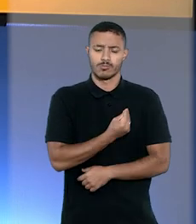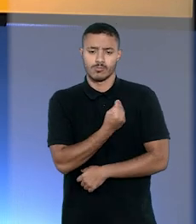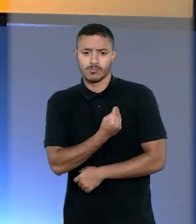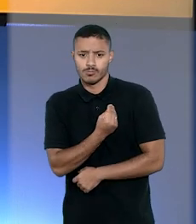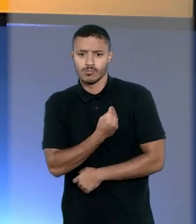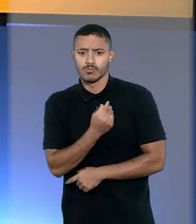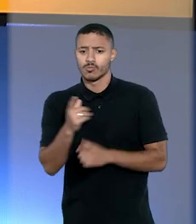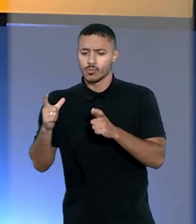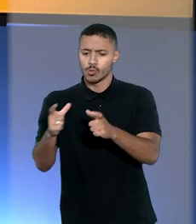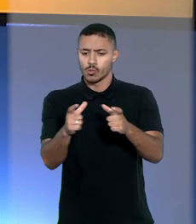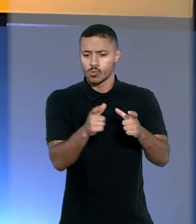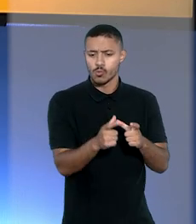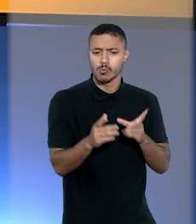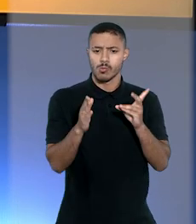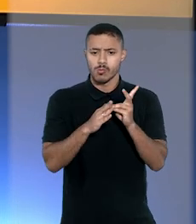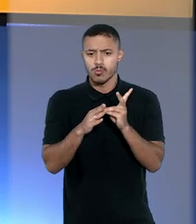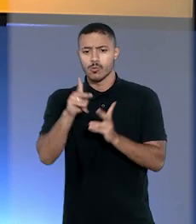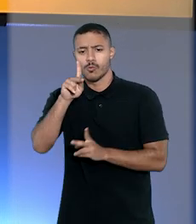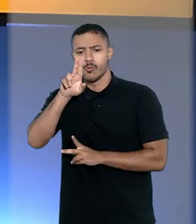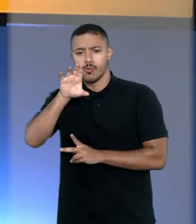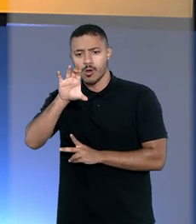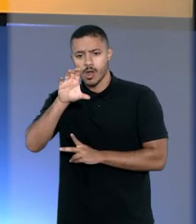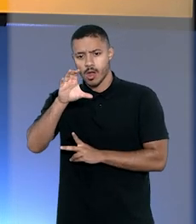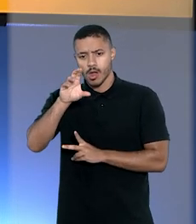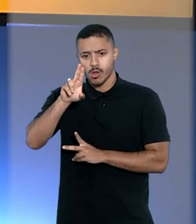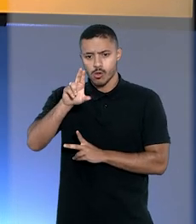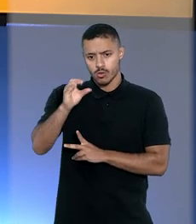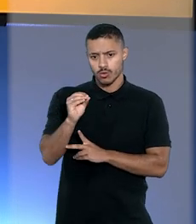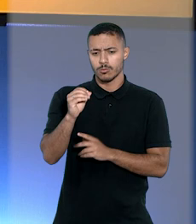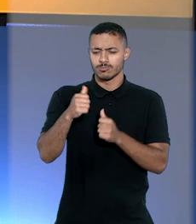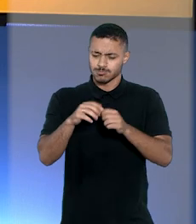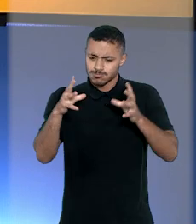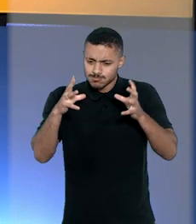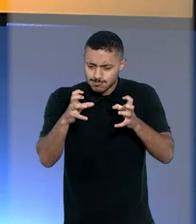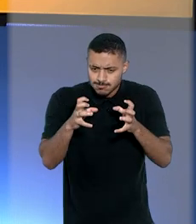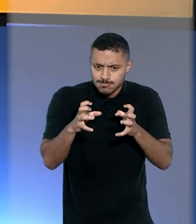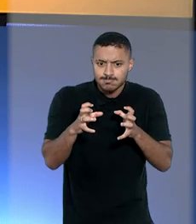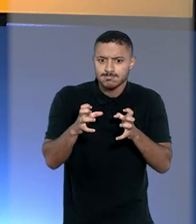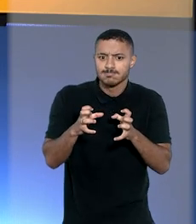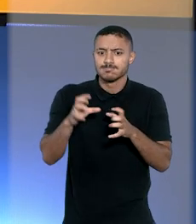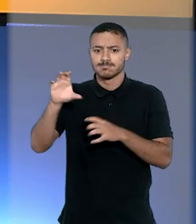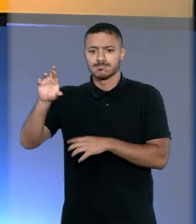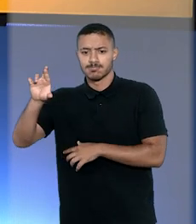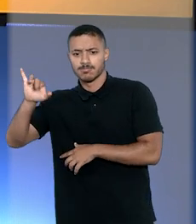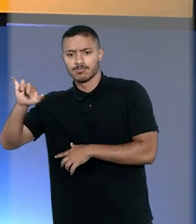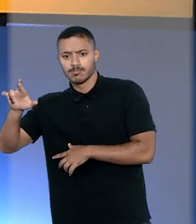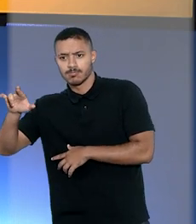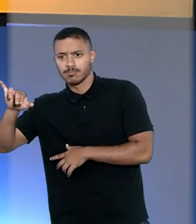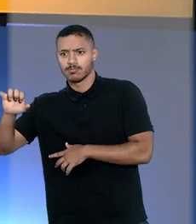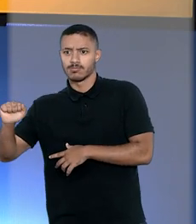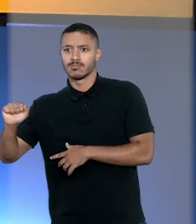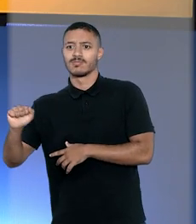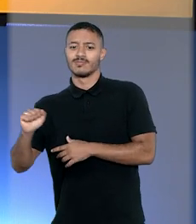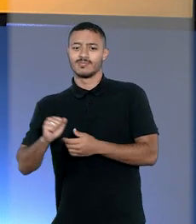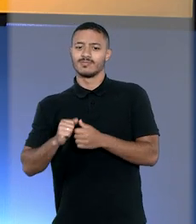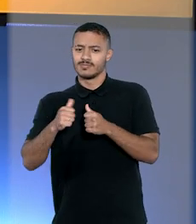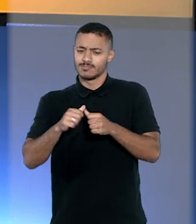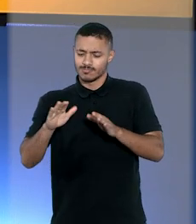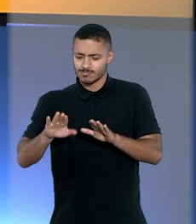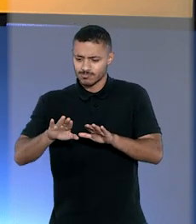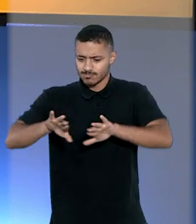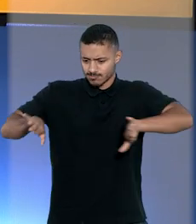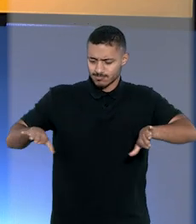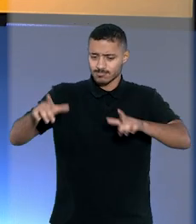área para a sobrevivência do grupo indígena Fulcachó. Eles estão em conflito com a etnia Cariri-Chocó,